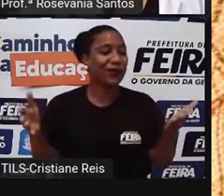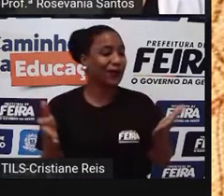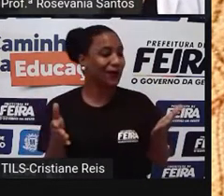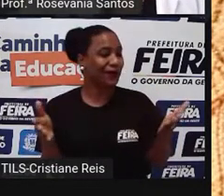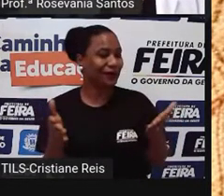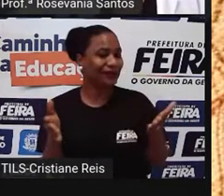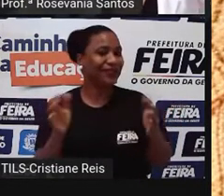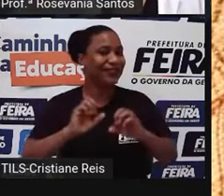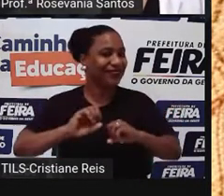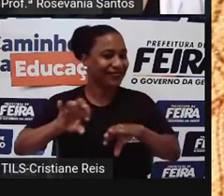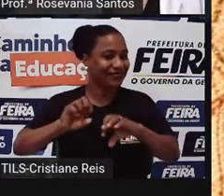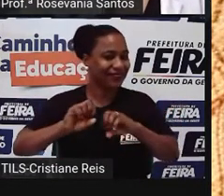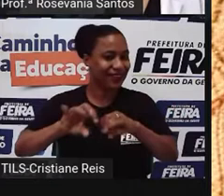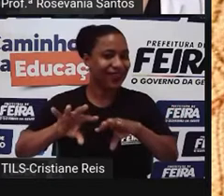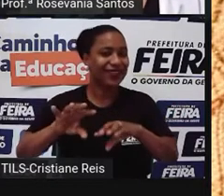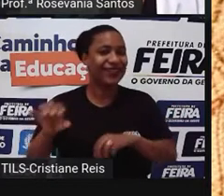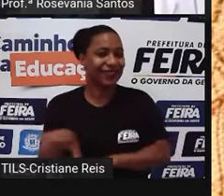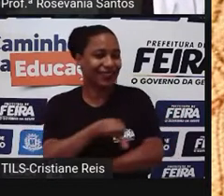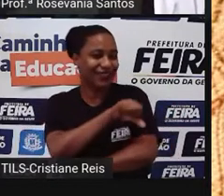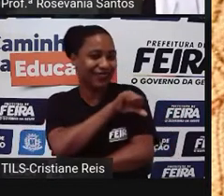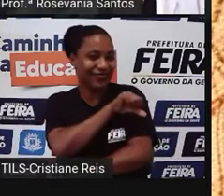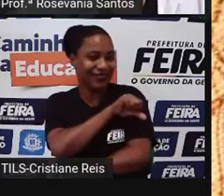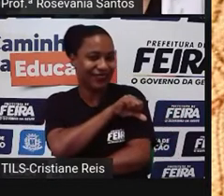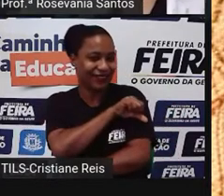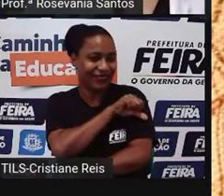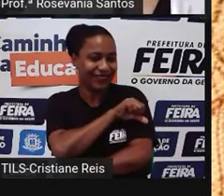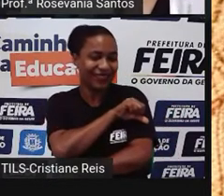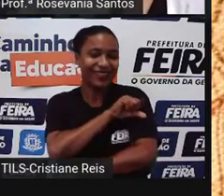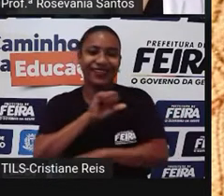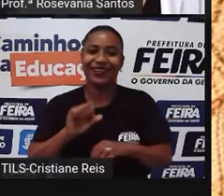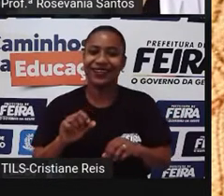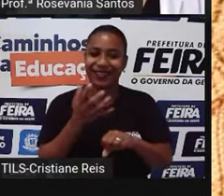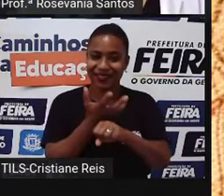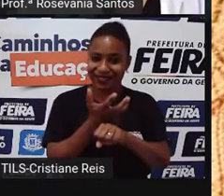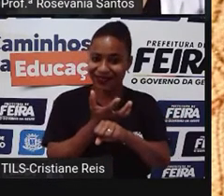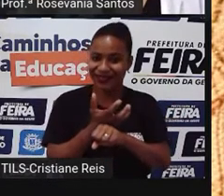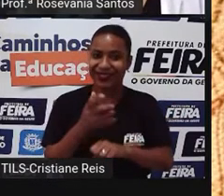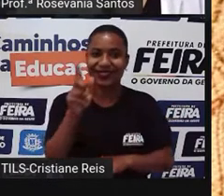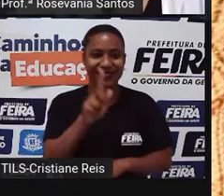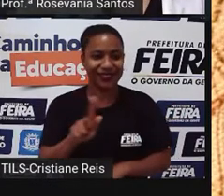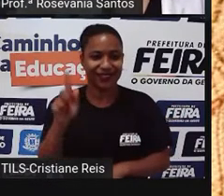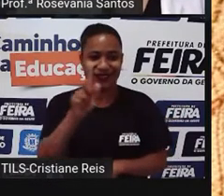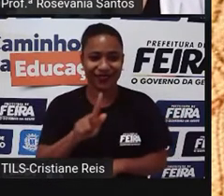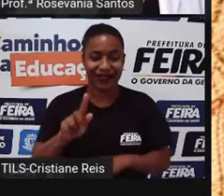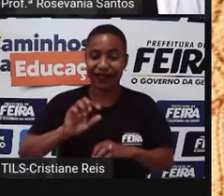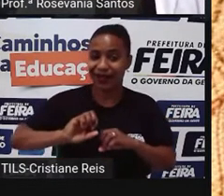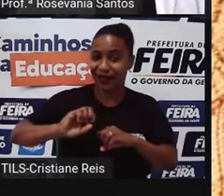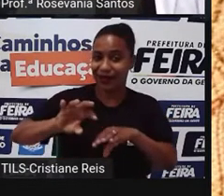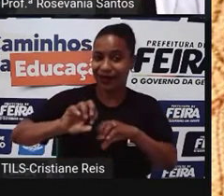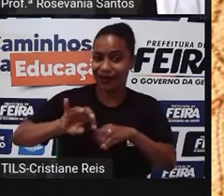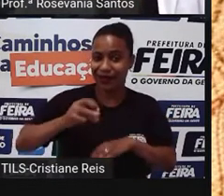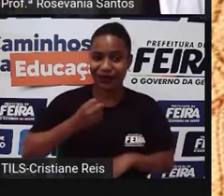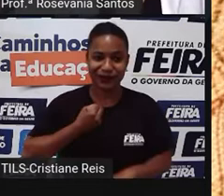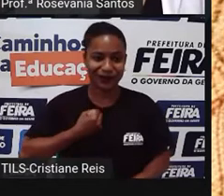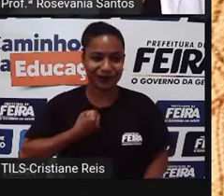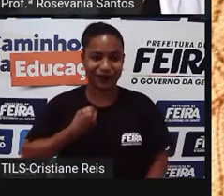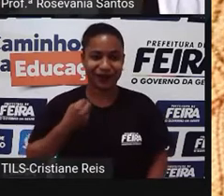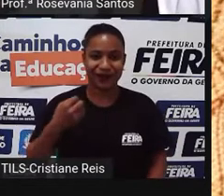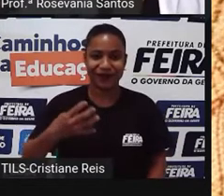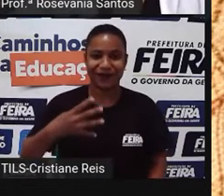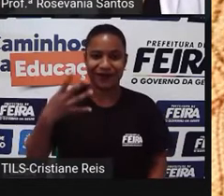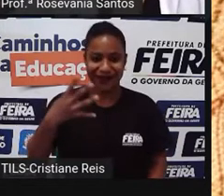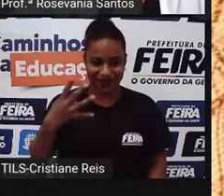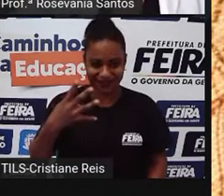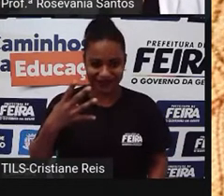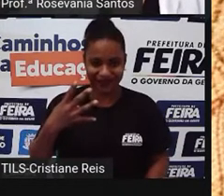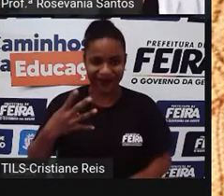hoje, né? É uma aula do nono ano, aula de geografia, é a nossa aula 4. Então, que será, né? Que essa